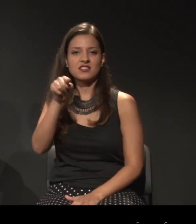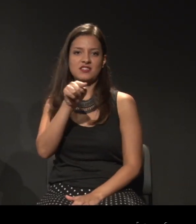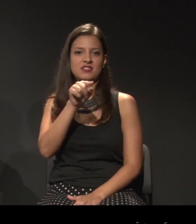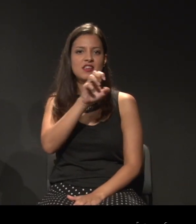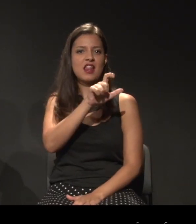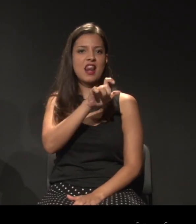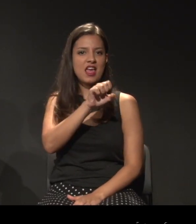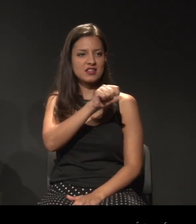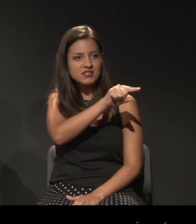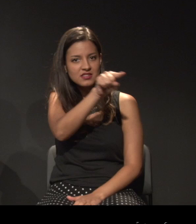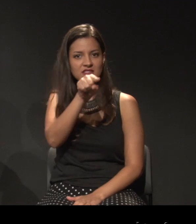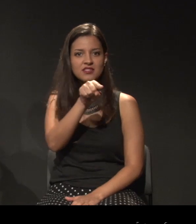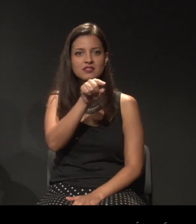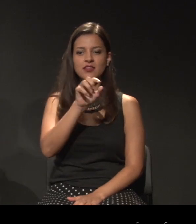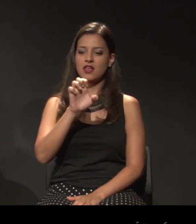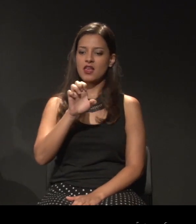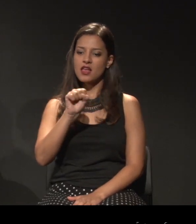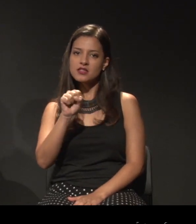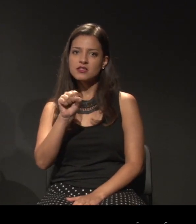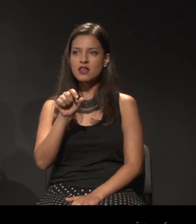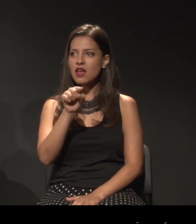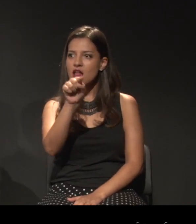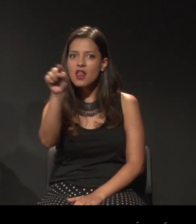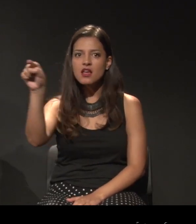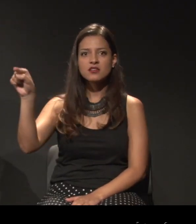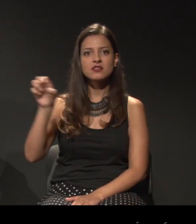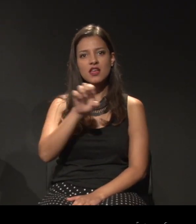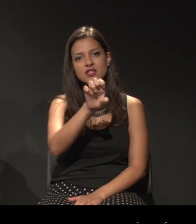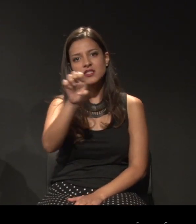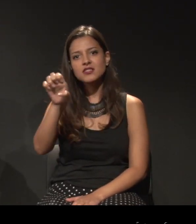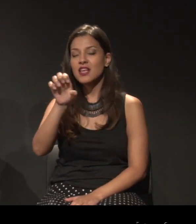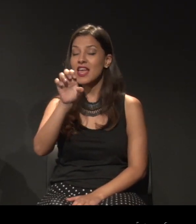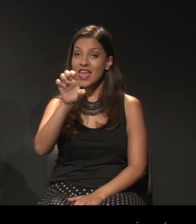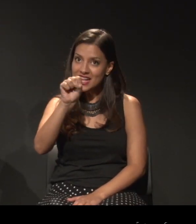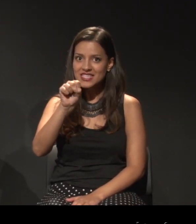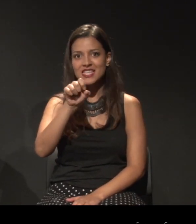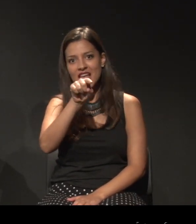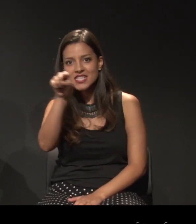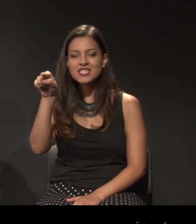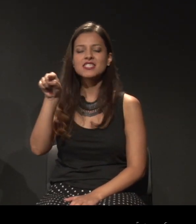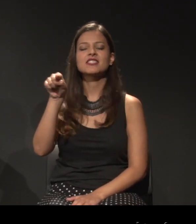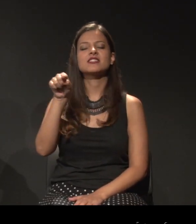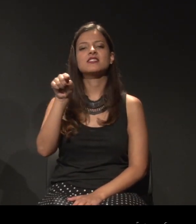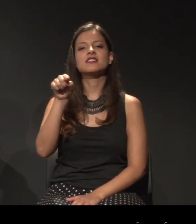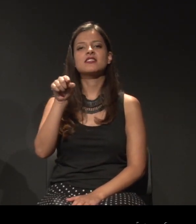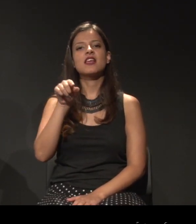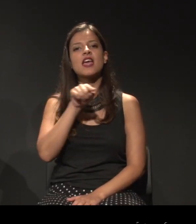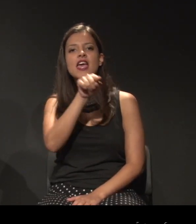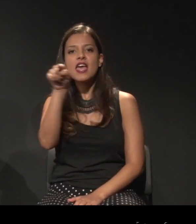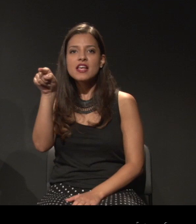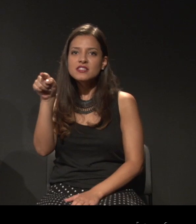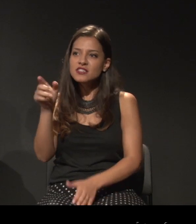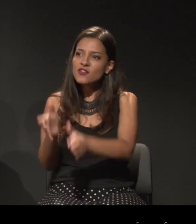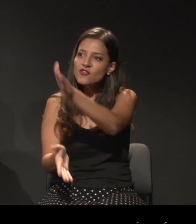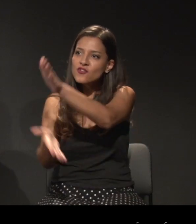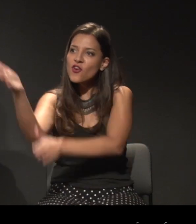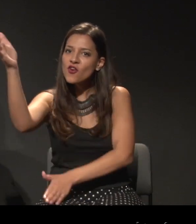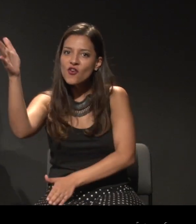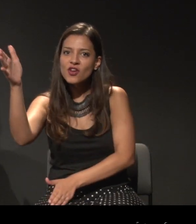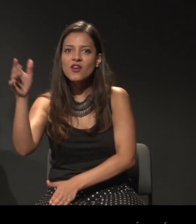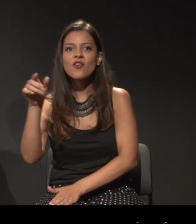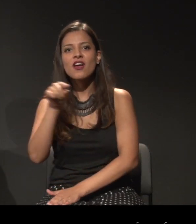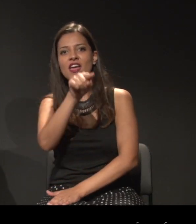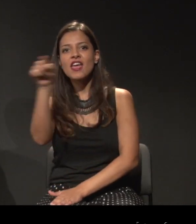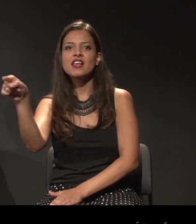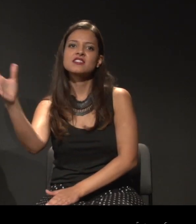Seis. Tipo seis. Es. Eles. Eles foram. Es vieram. Não